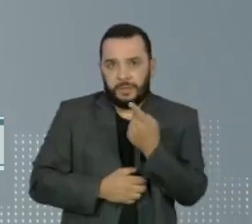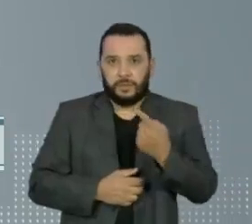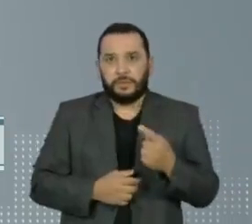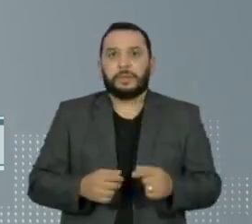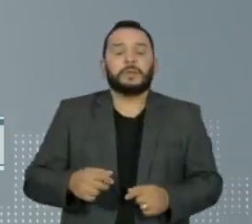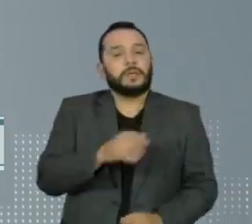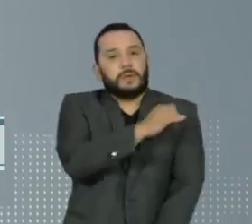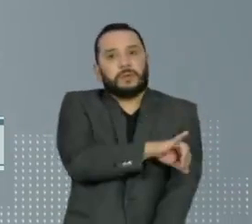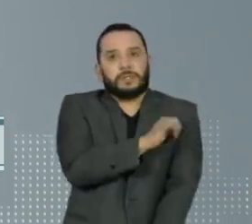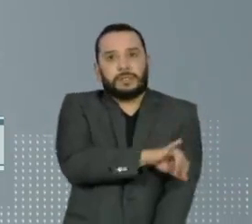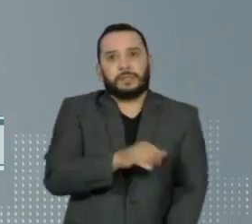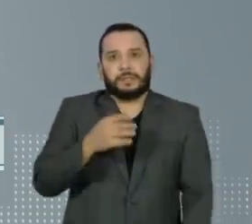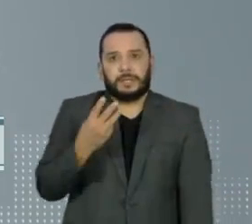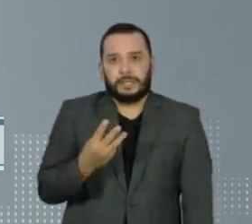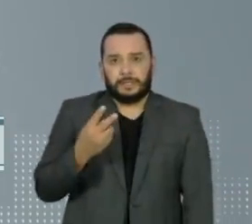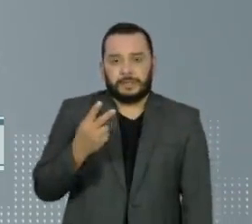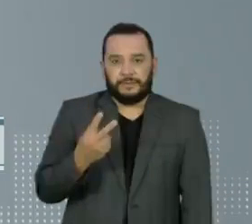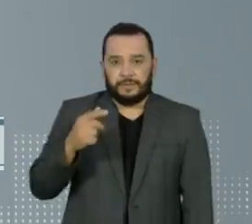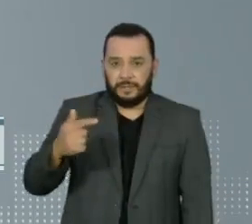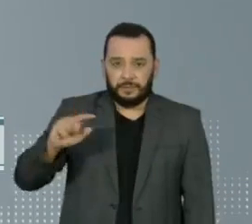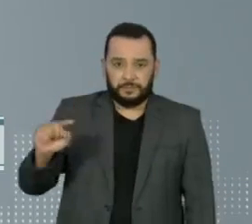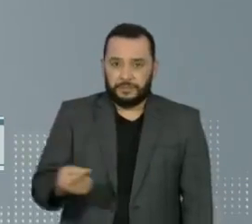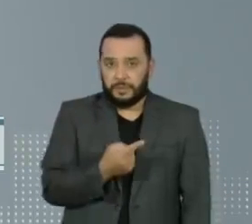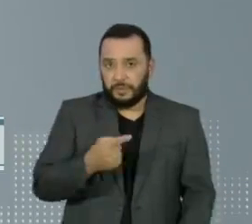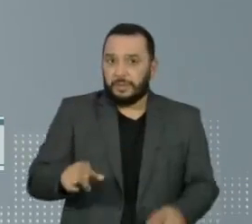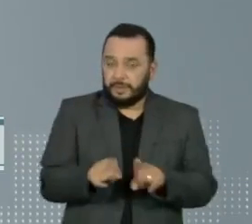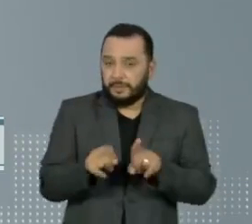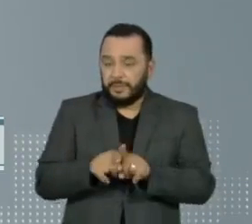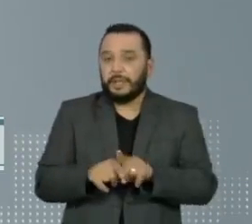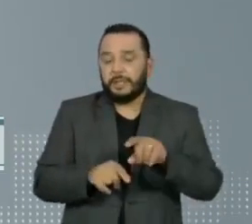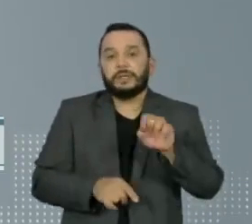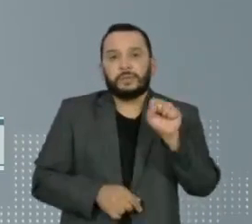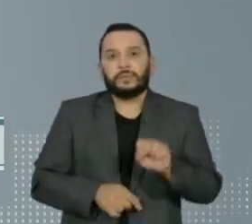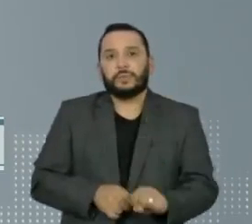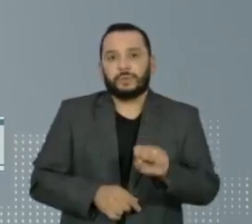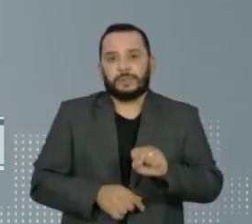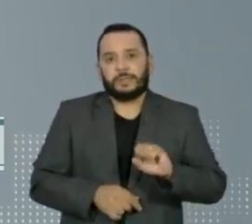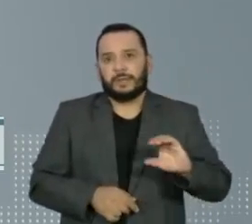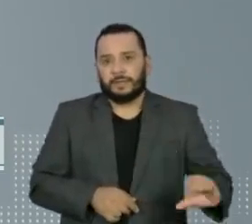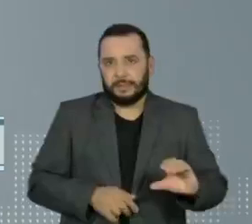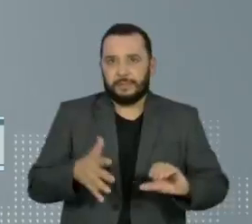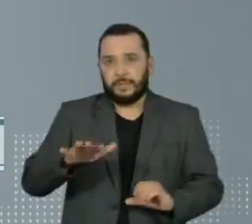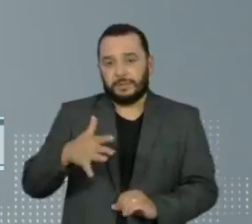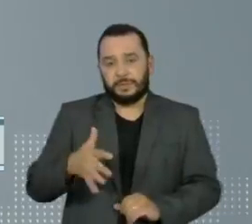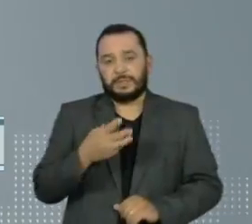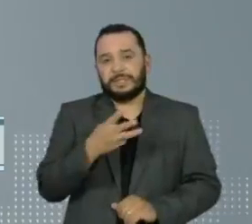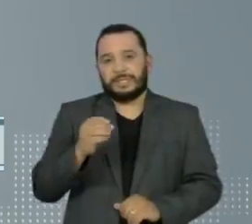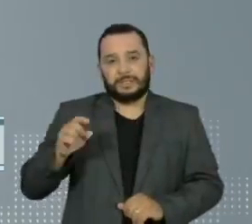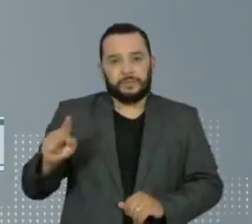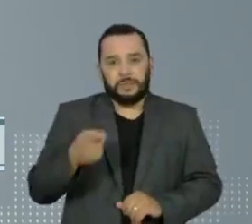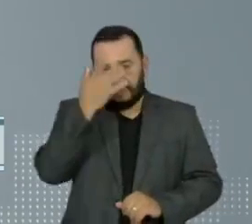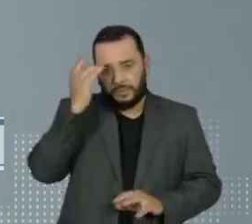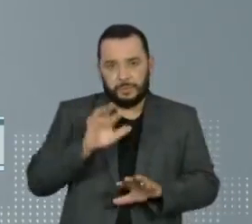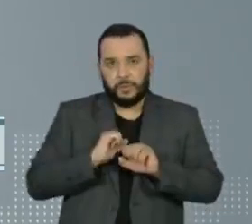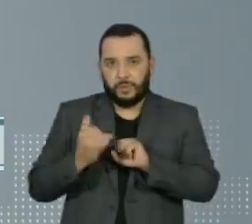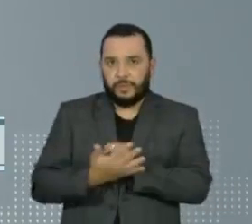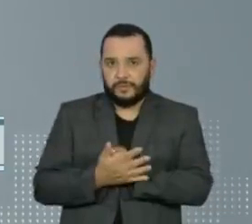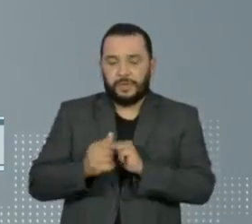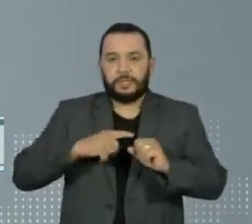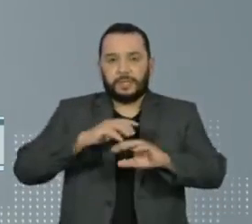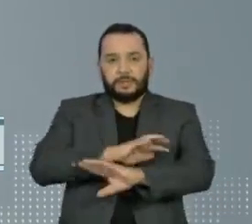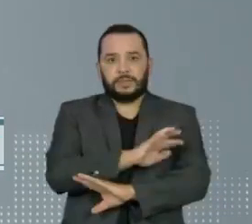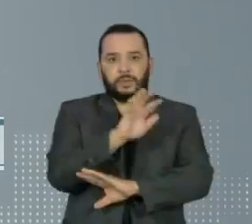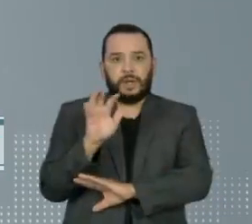e Rio de Janeiro, com 327 mil. Na região sul, Santa Catarina se aproxima de 300 mil casos. No centro